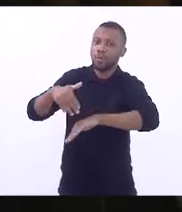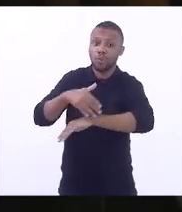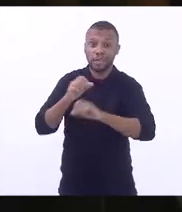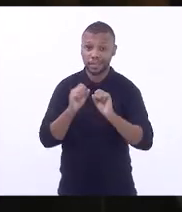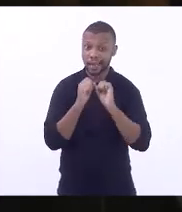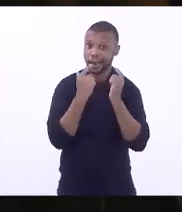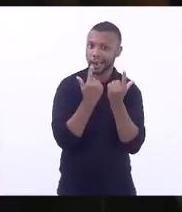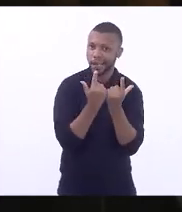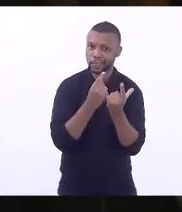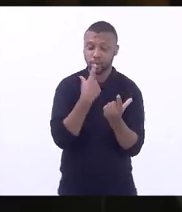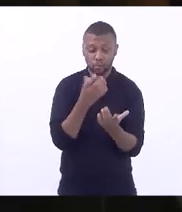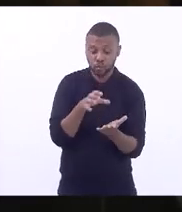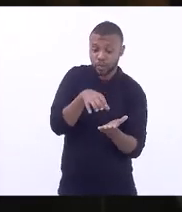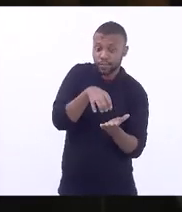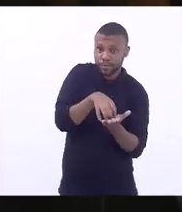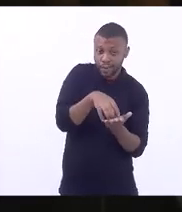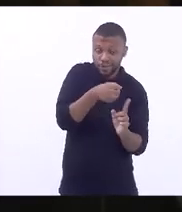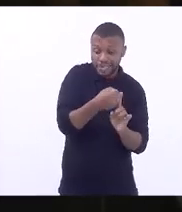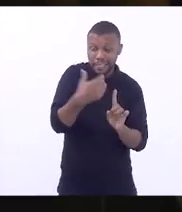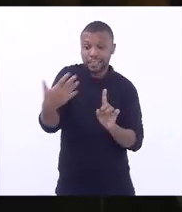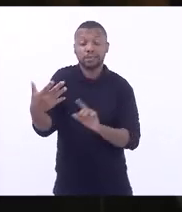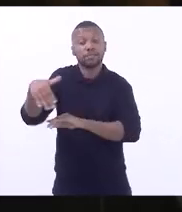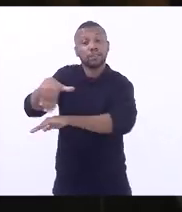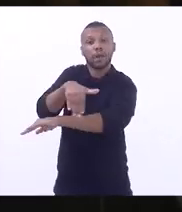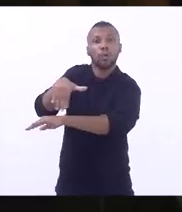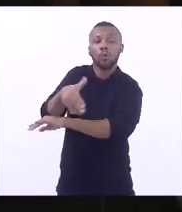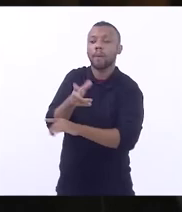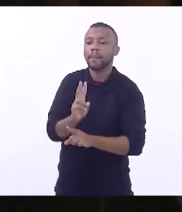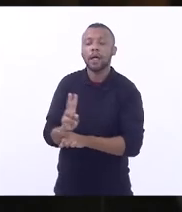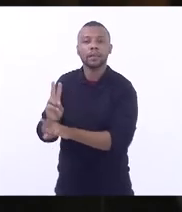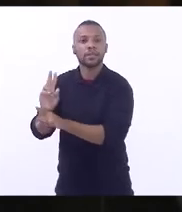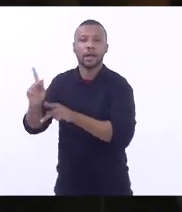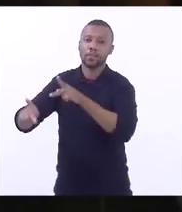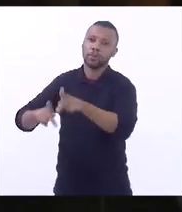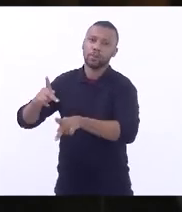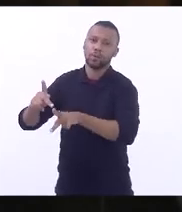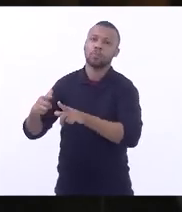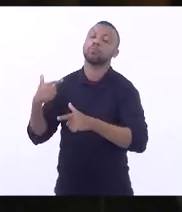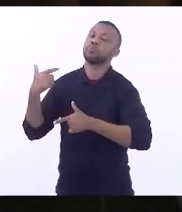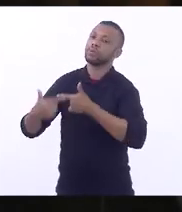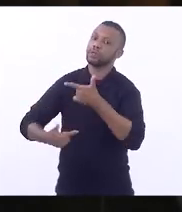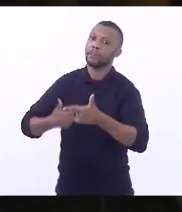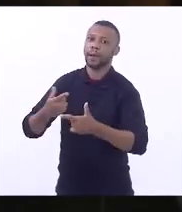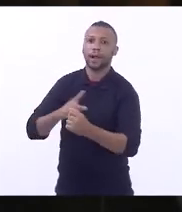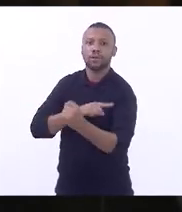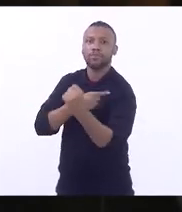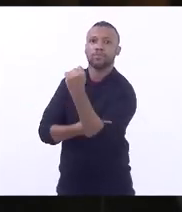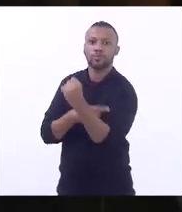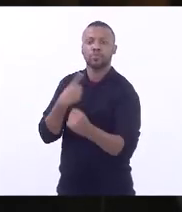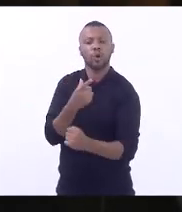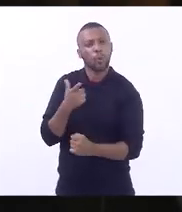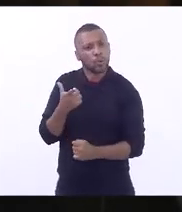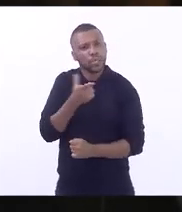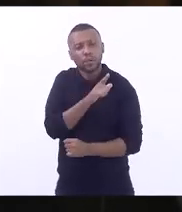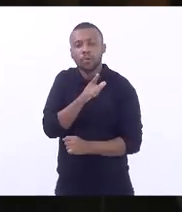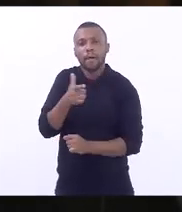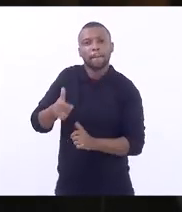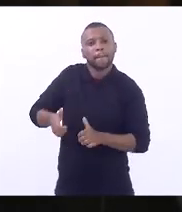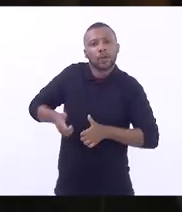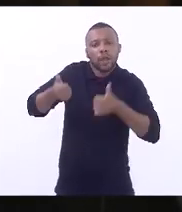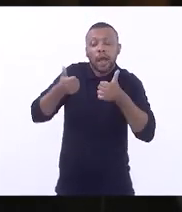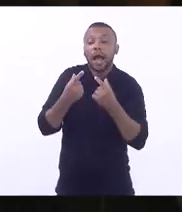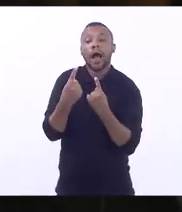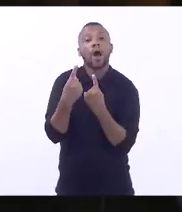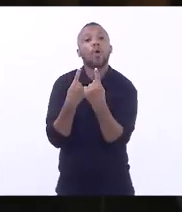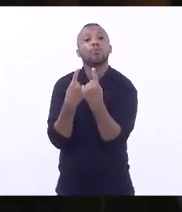as pessoas, para as ruas. Com muito trabalho e esforço, também conseguimos melhorar a rodovia do contorno, que vinha sendo